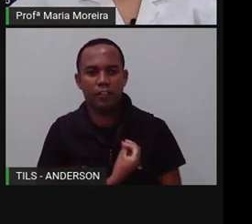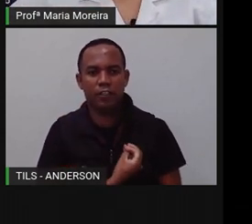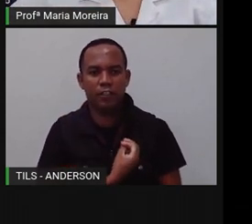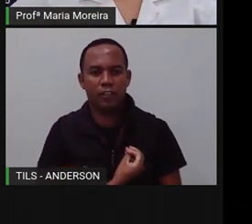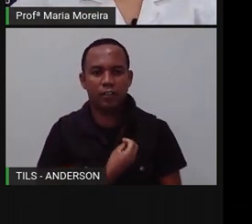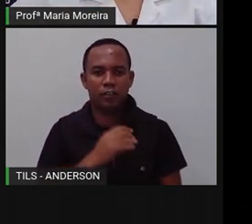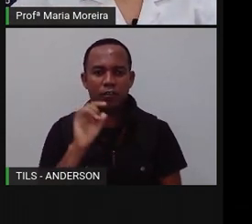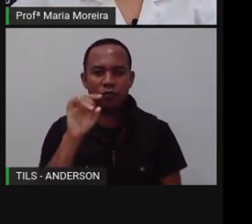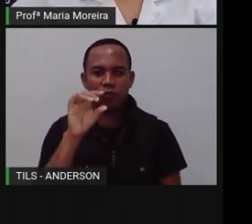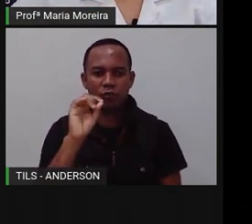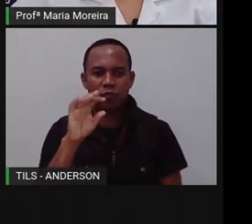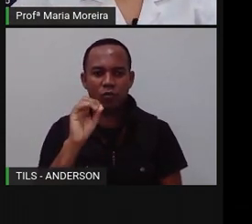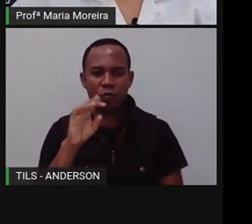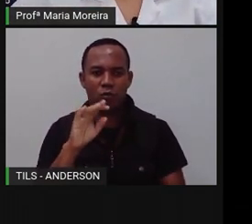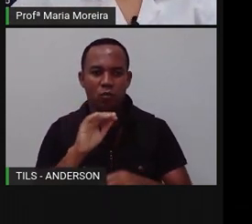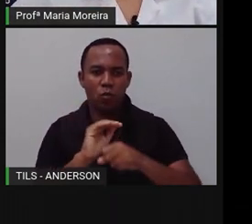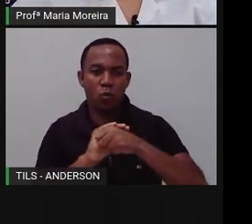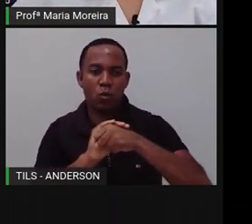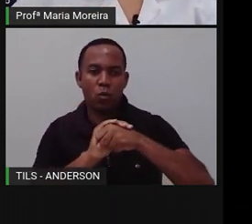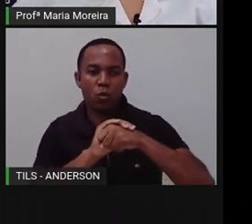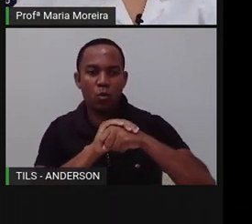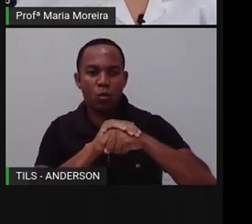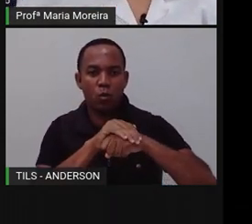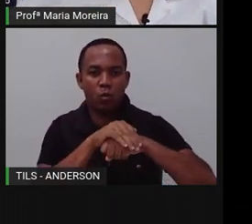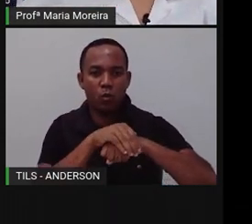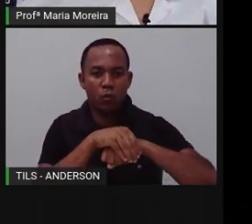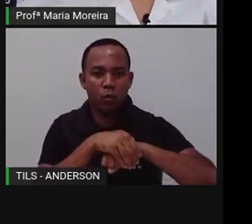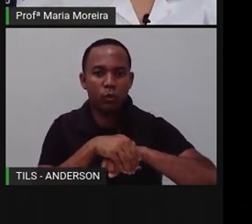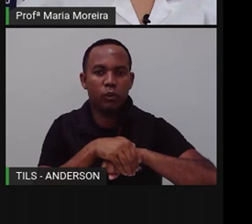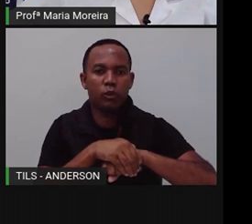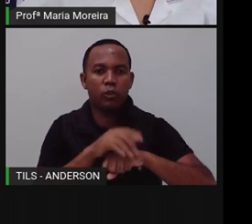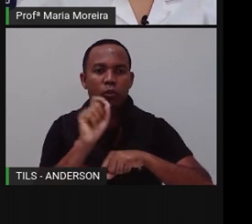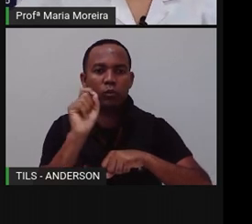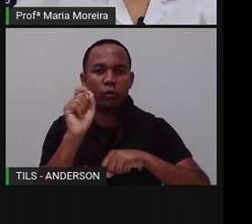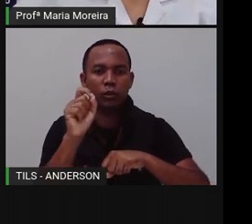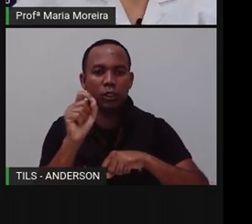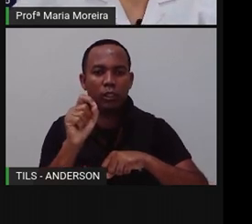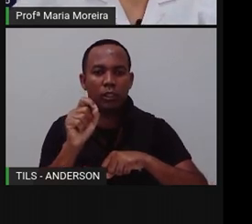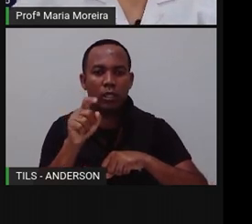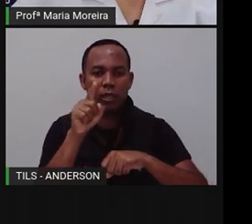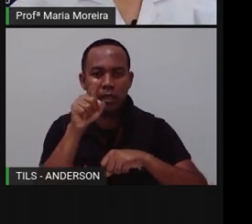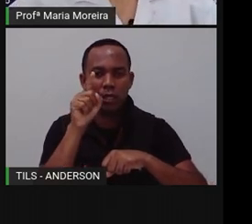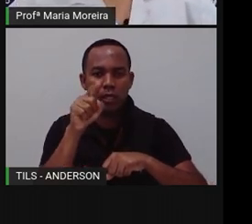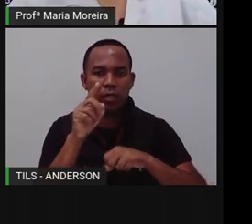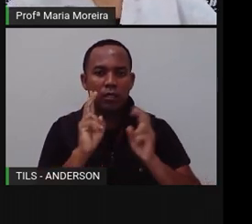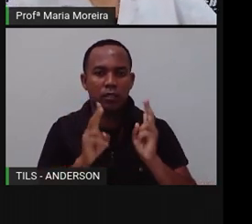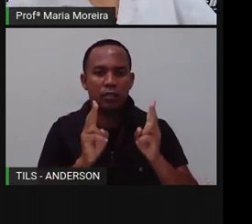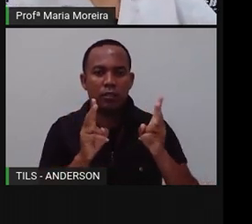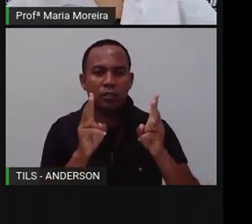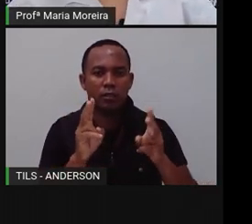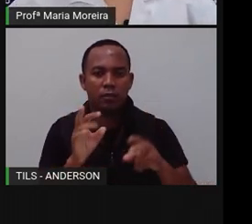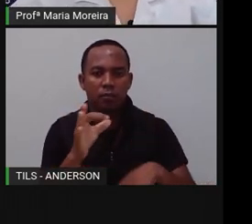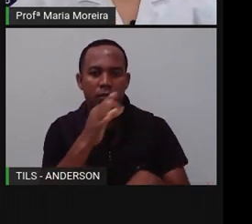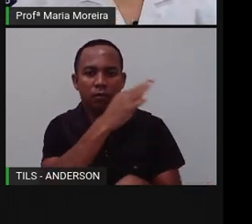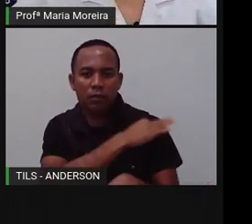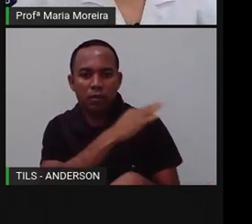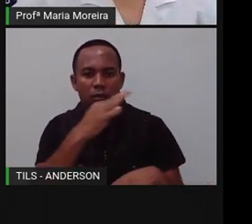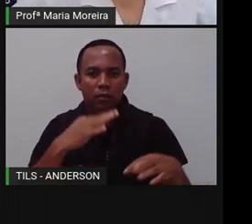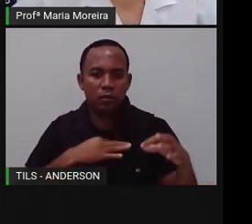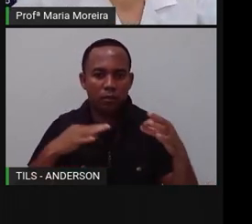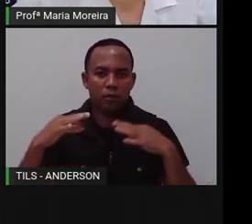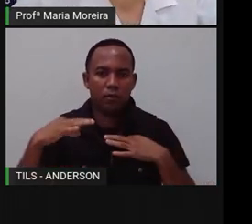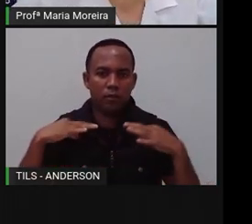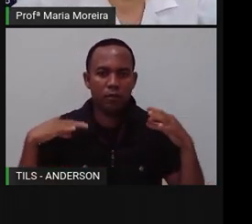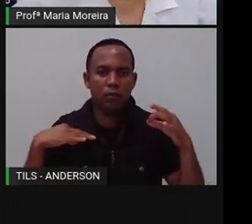diurna? E aí, o que é uma coisa diurna? Durante o dia, manhã e tarde, noite. Vamos lá